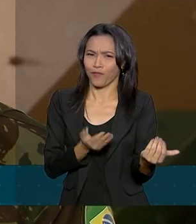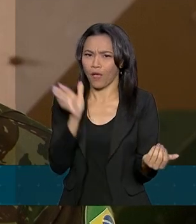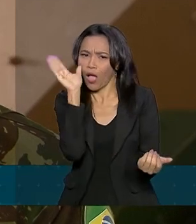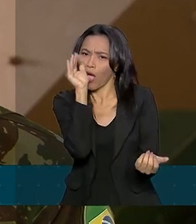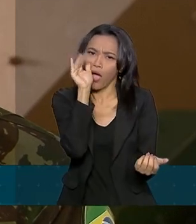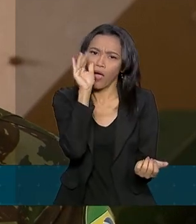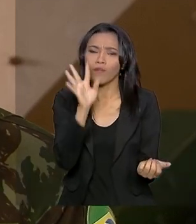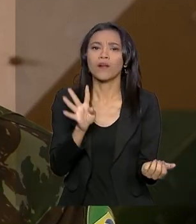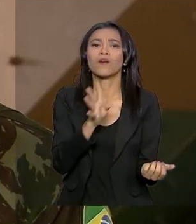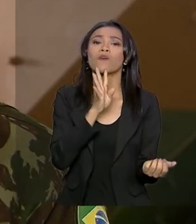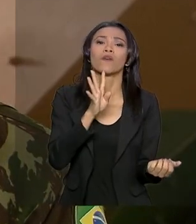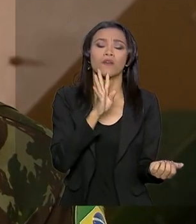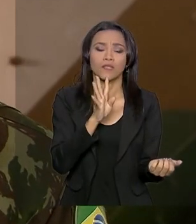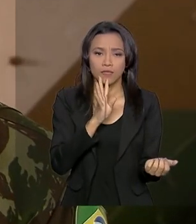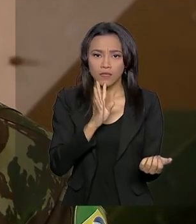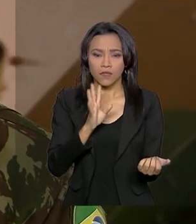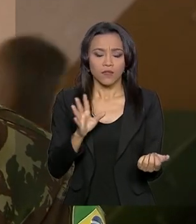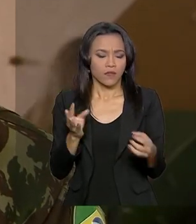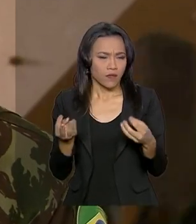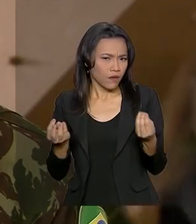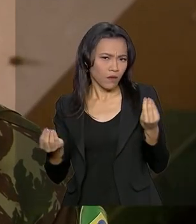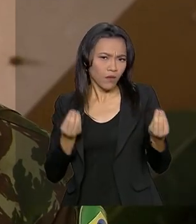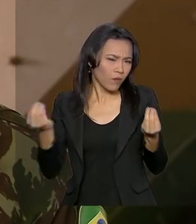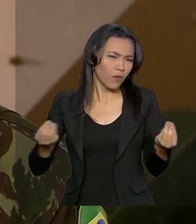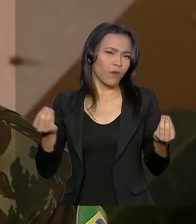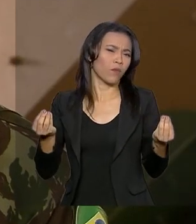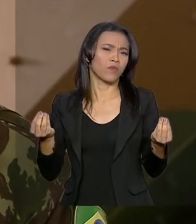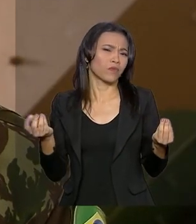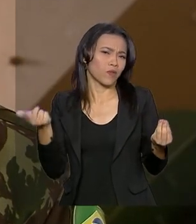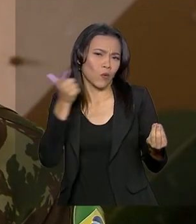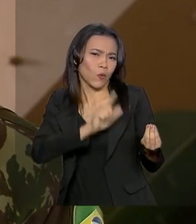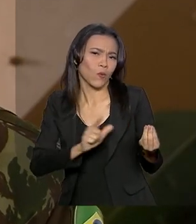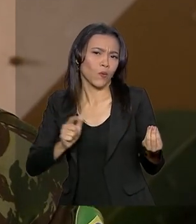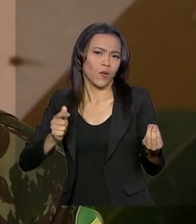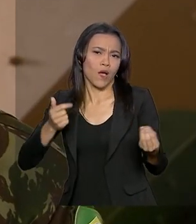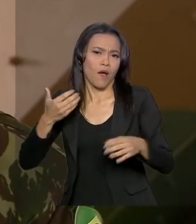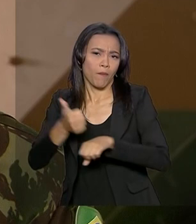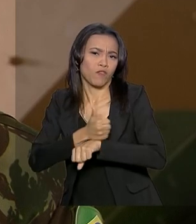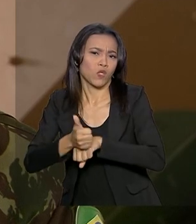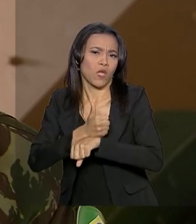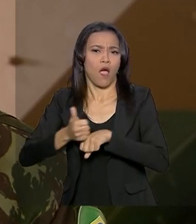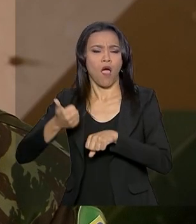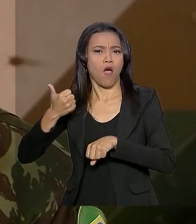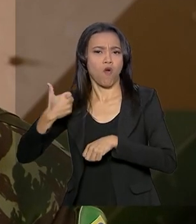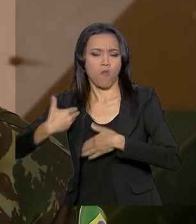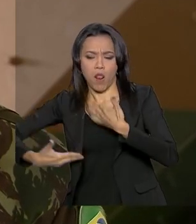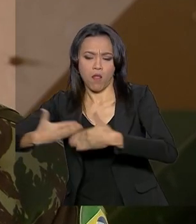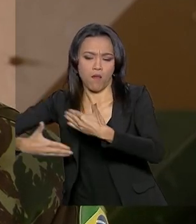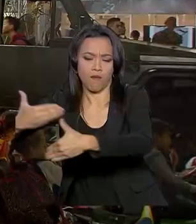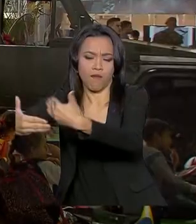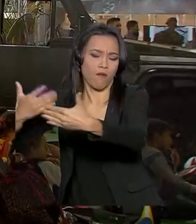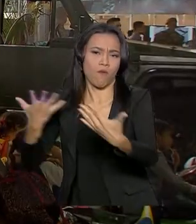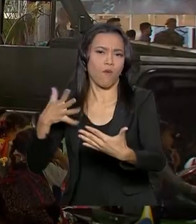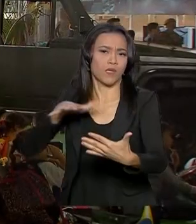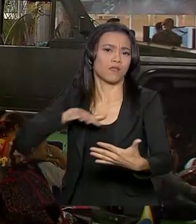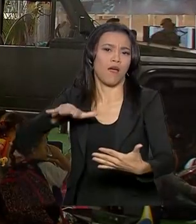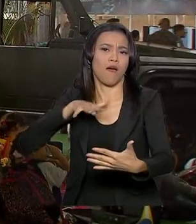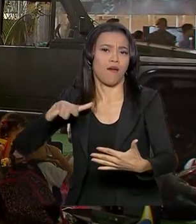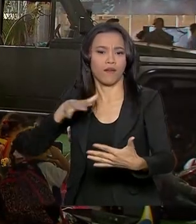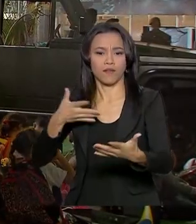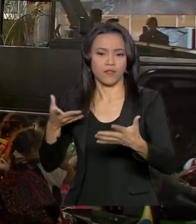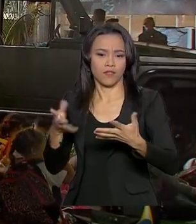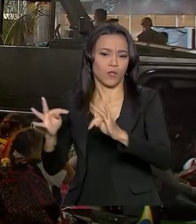qual a possibilidade de profissionalismo dentro do Exército, nessa área de ciência, tecnologia e engenharia. O avião